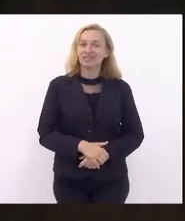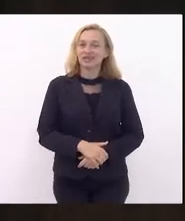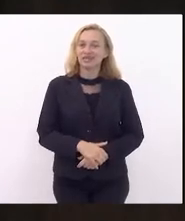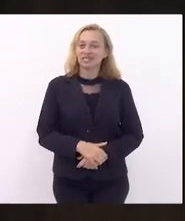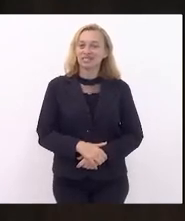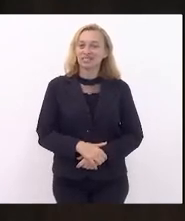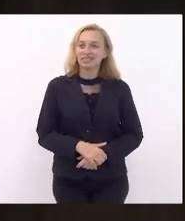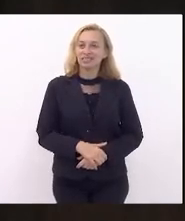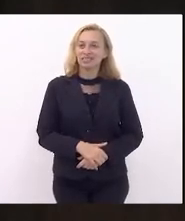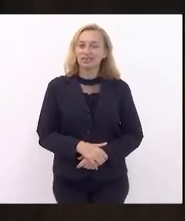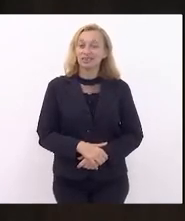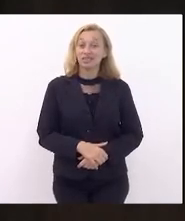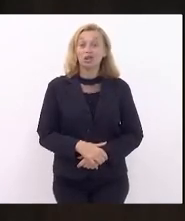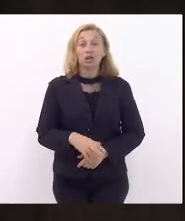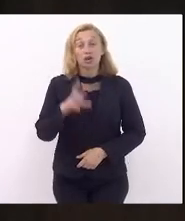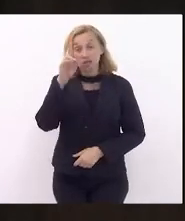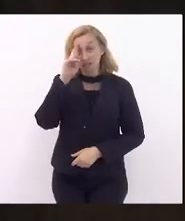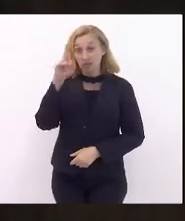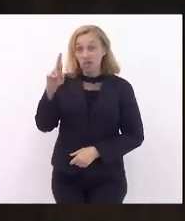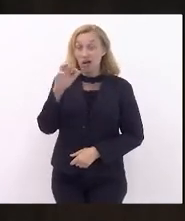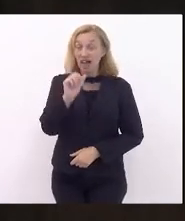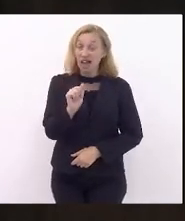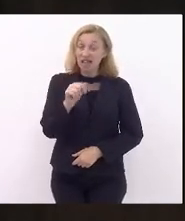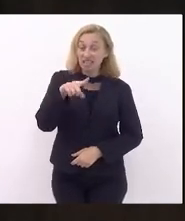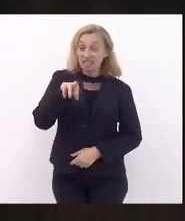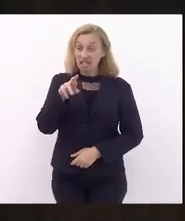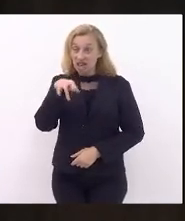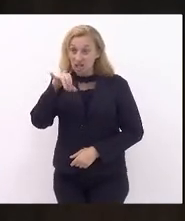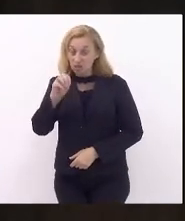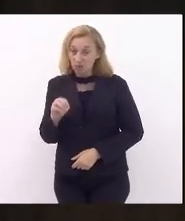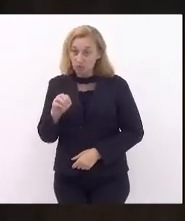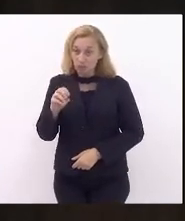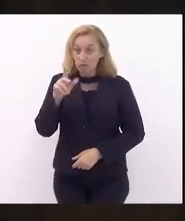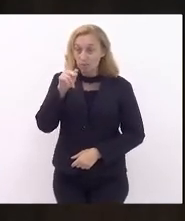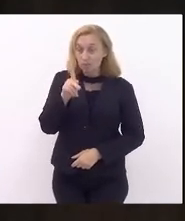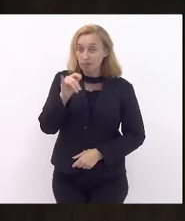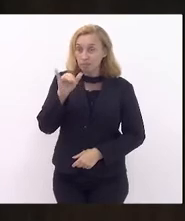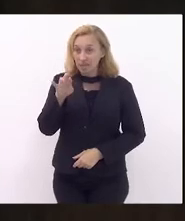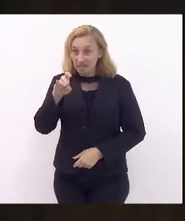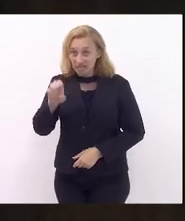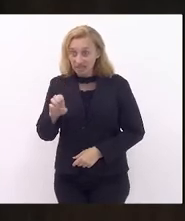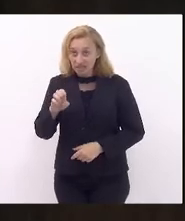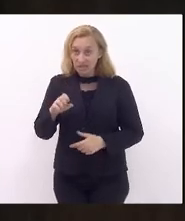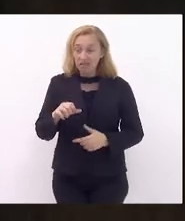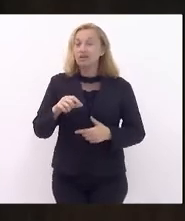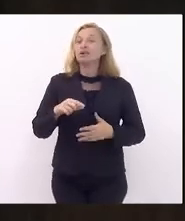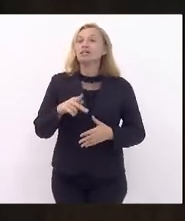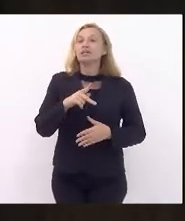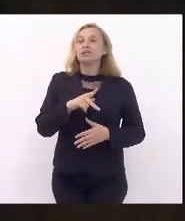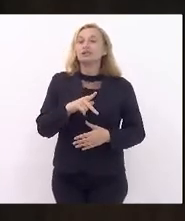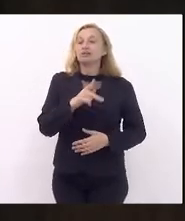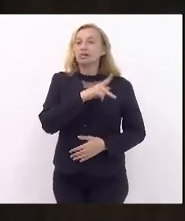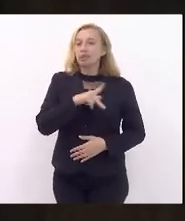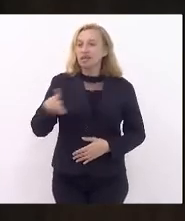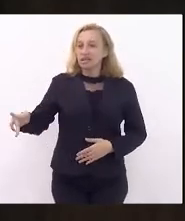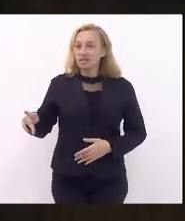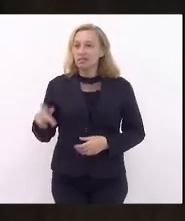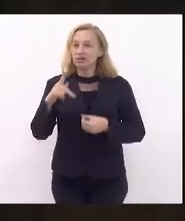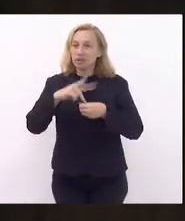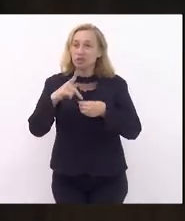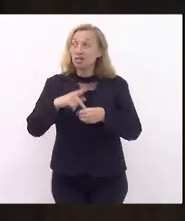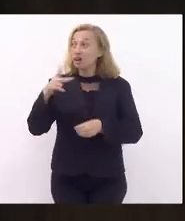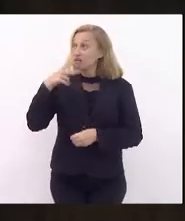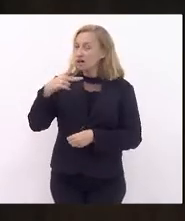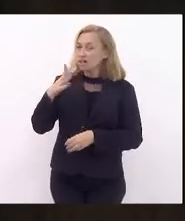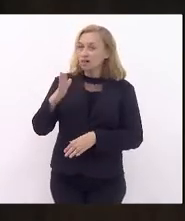do senhor Adriano Pires para a presidência da Petrobras. Primeiro lugar, porque nós estamos falando, André, de